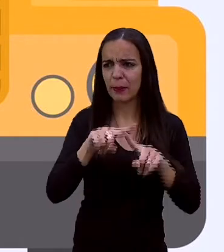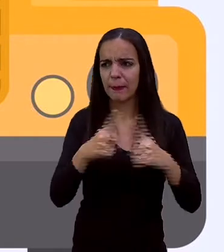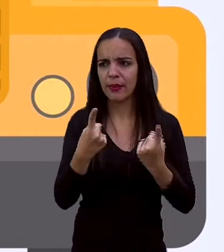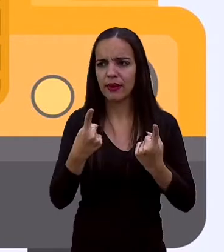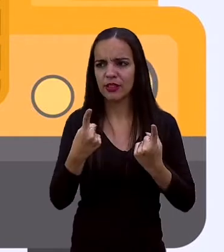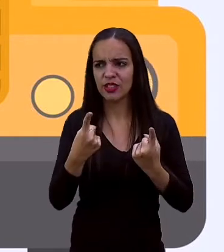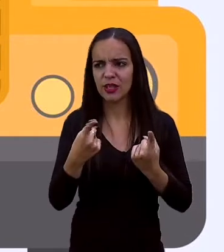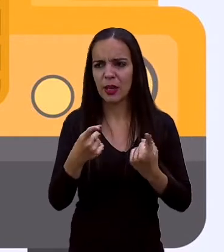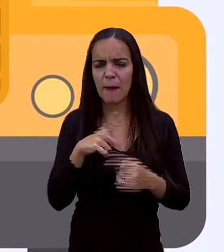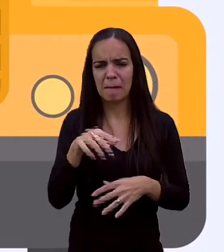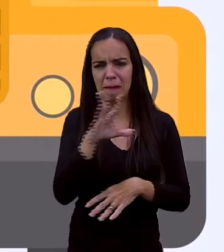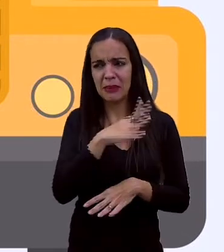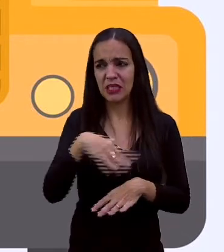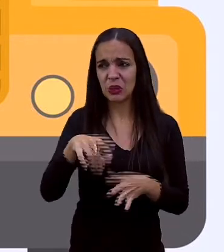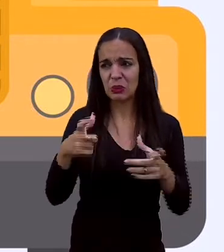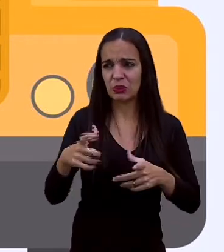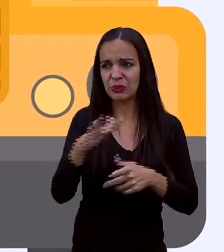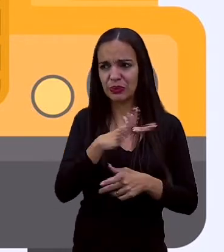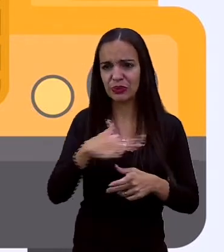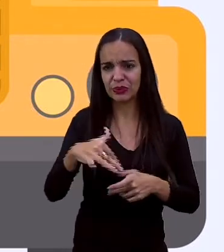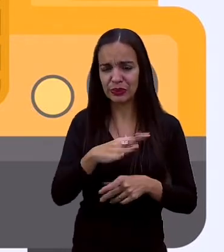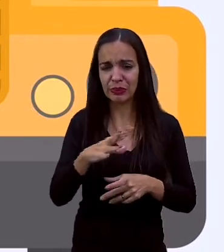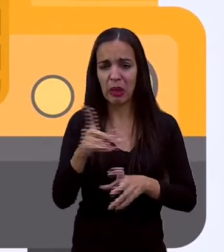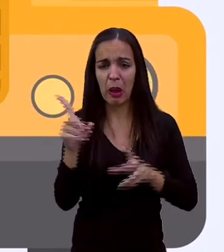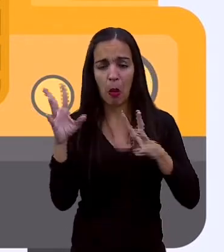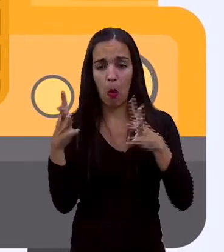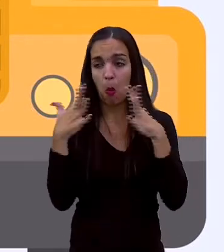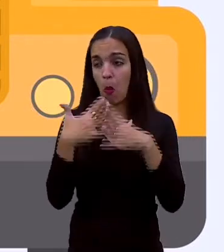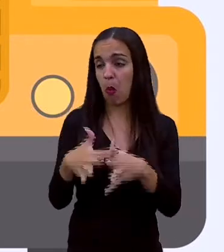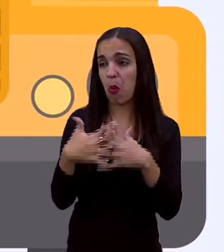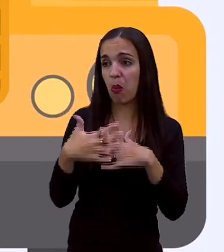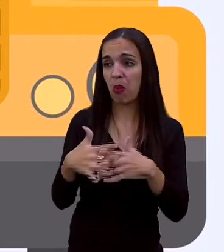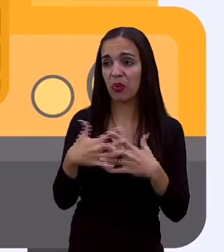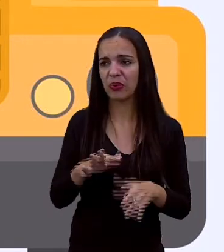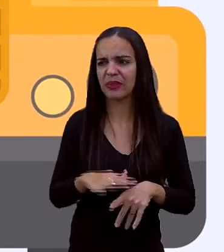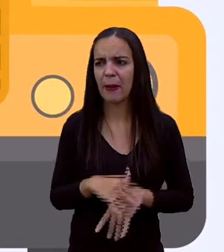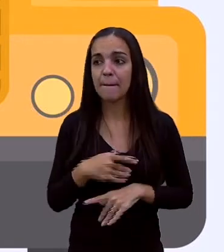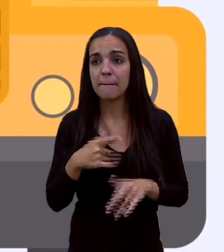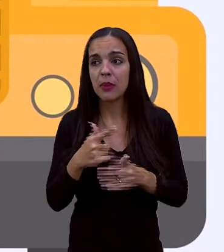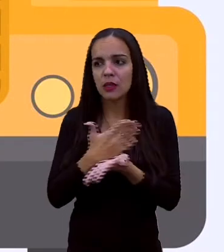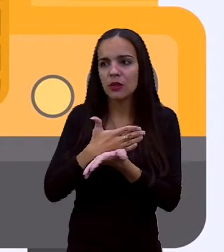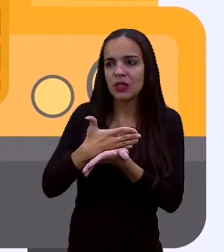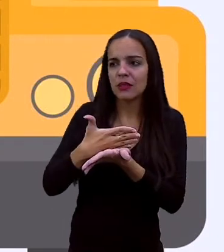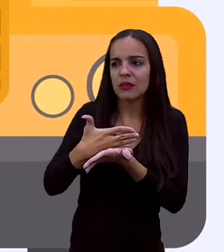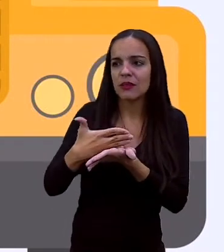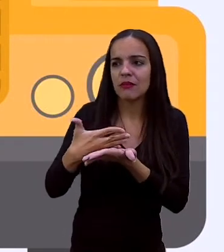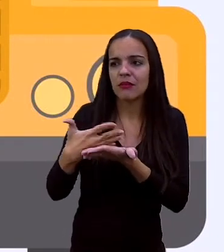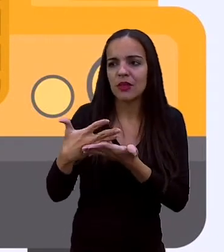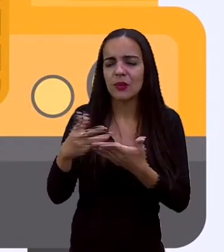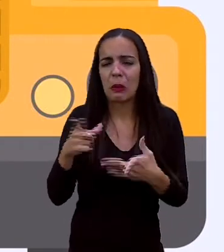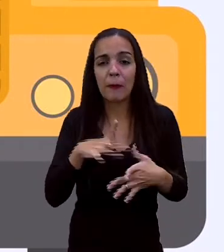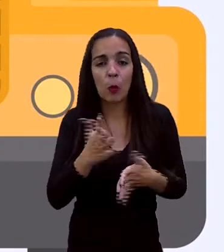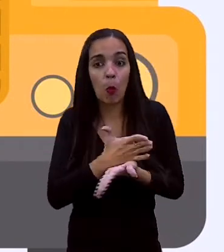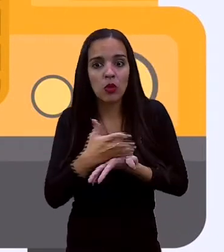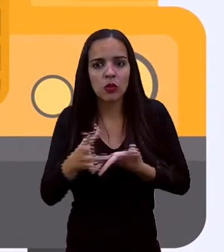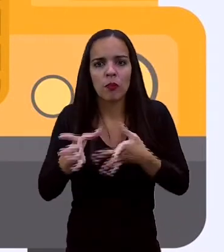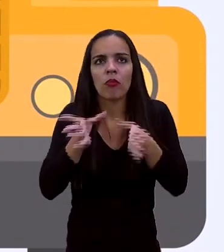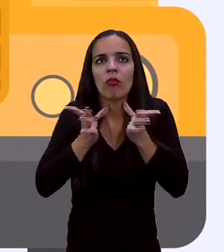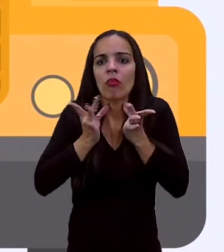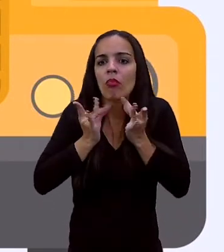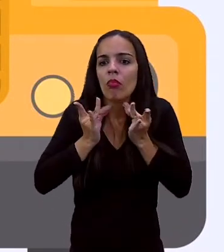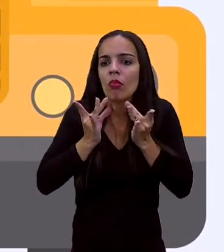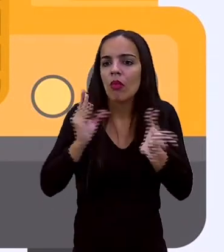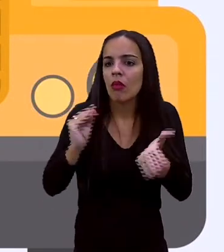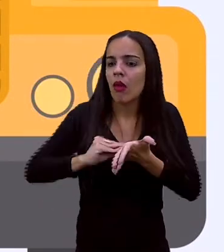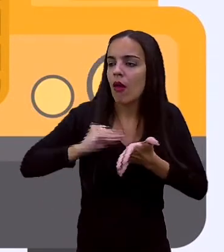balbúrdia dos companheiros. E aí, o que que começou? Ele começou a sentir uma sede muito grande. Ele estava já com a